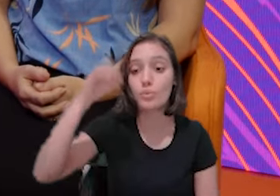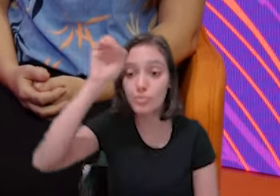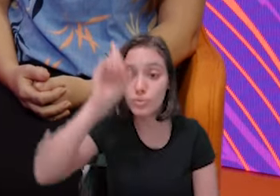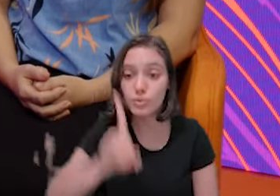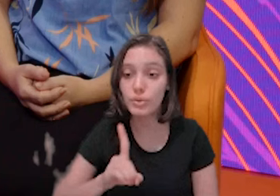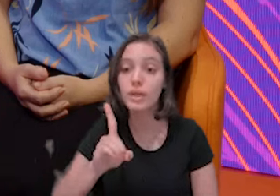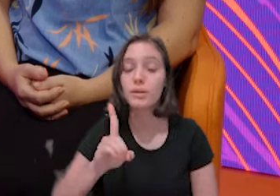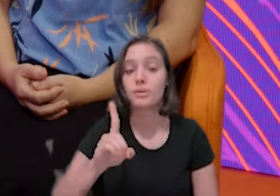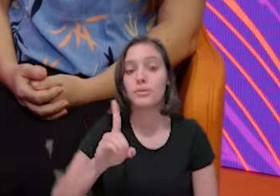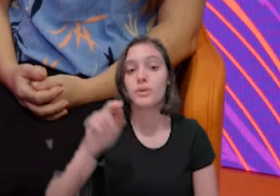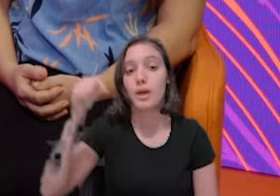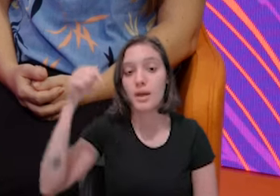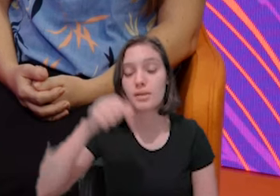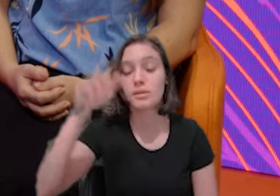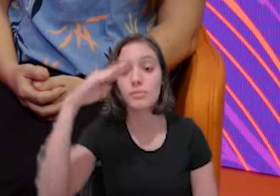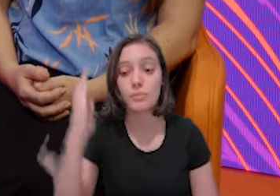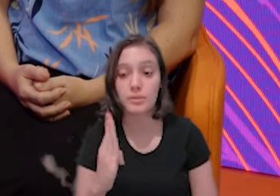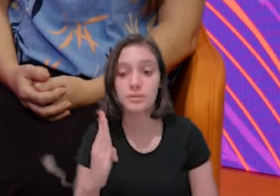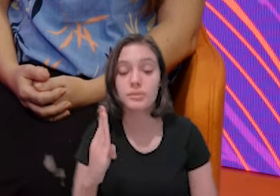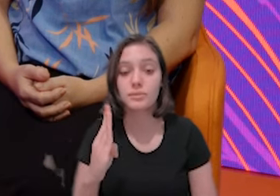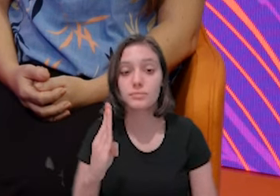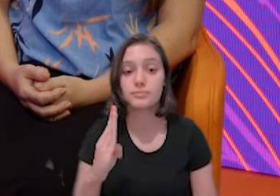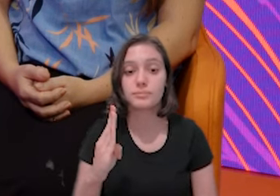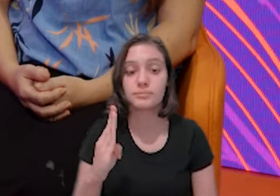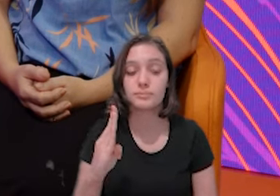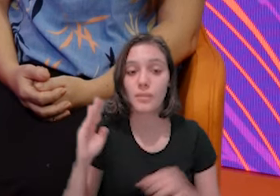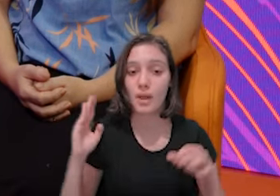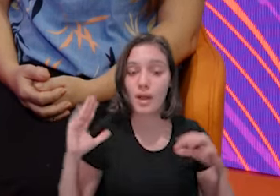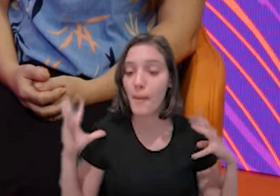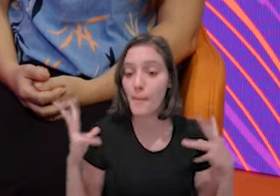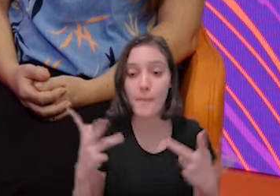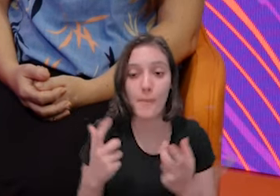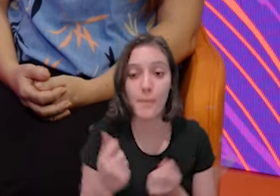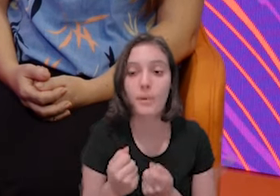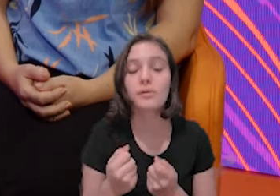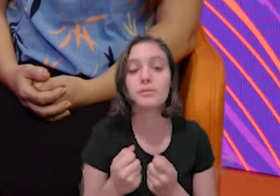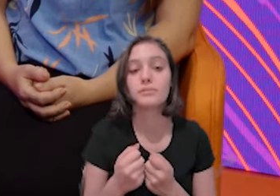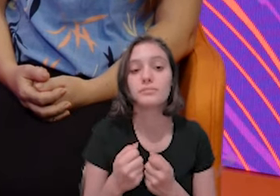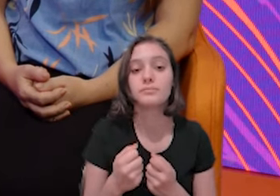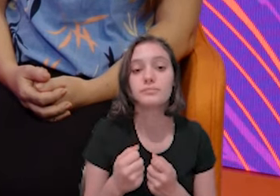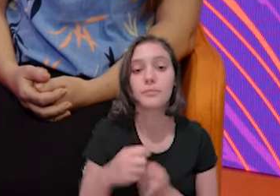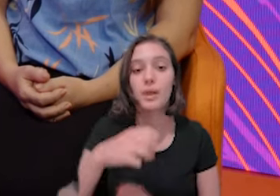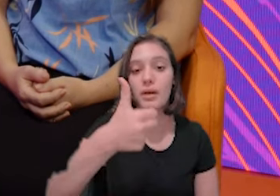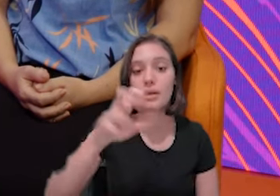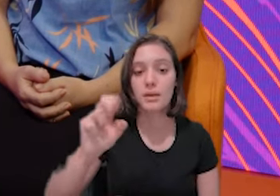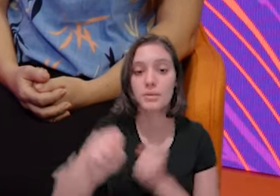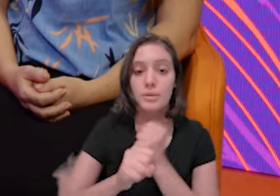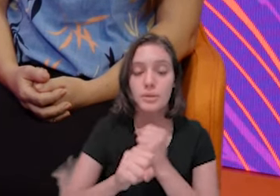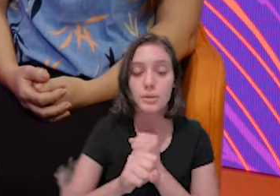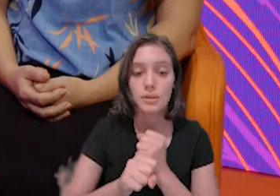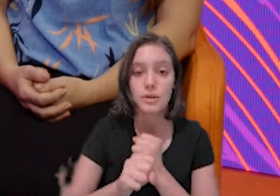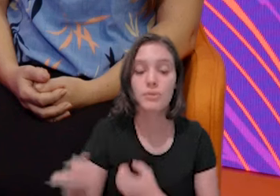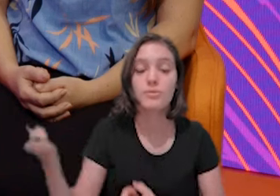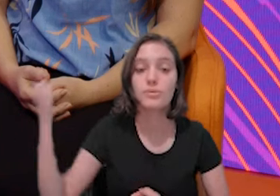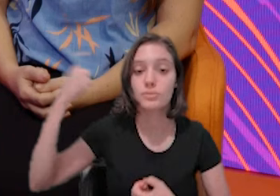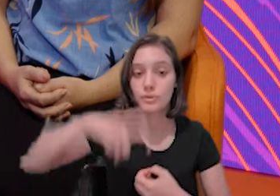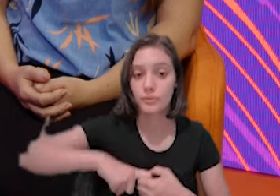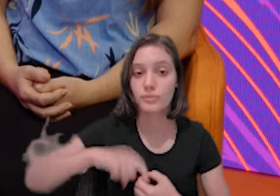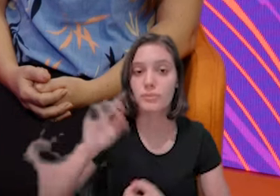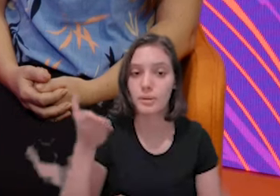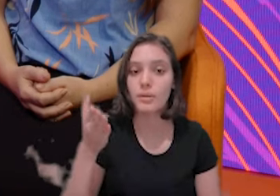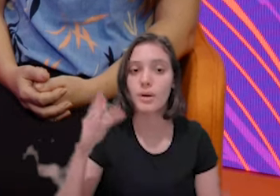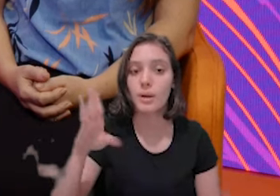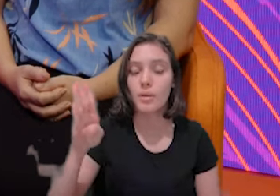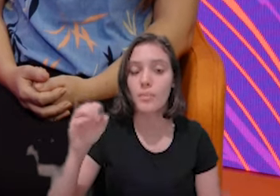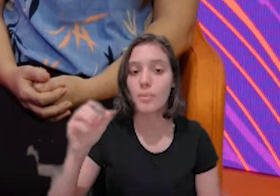Incrivelmente, os 15 anos que eu moro aqui, eu já voltei para lá. Mas a minha casa ficou,